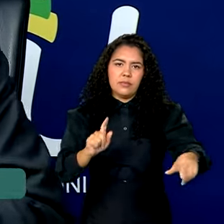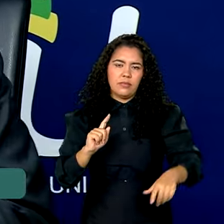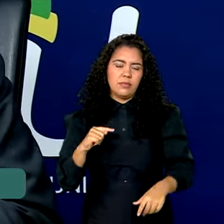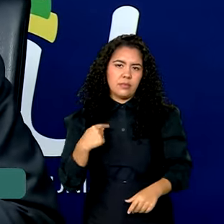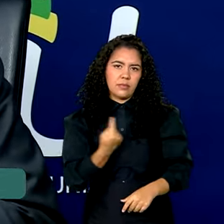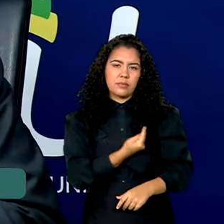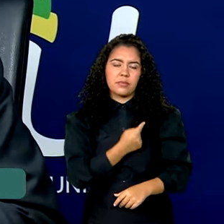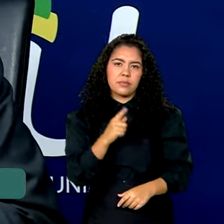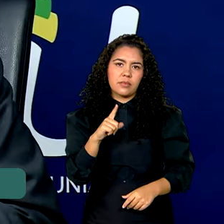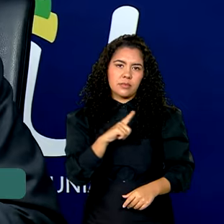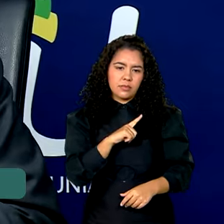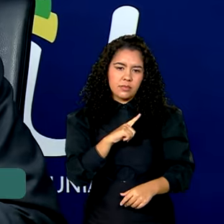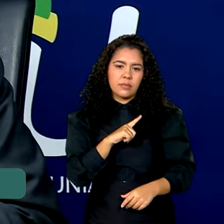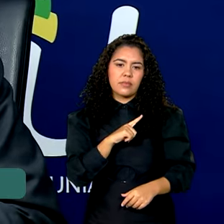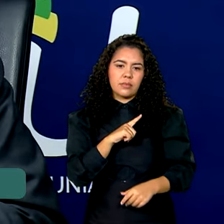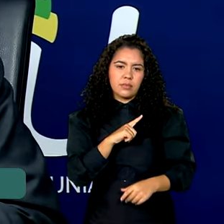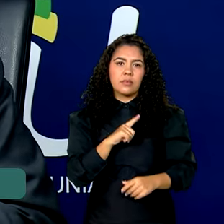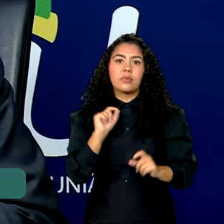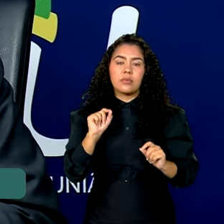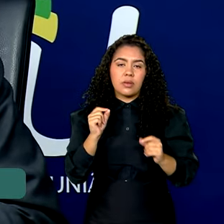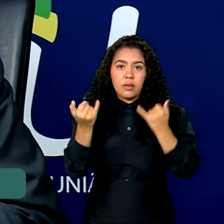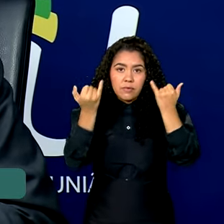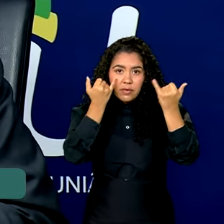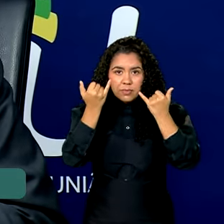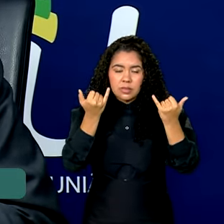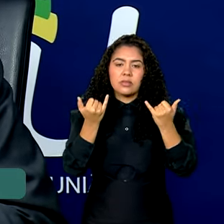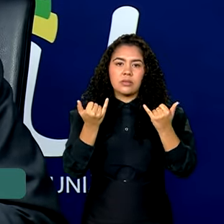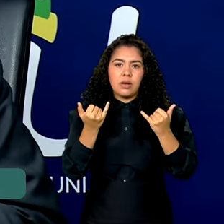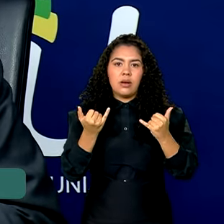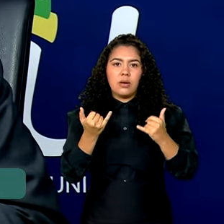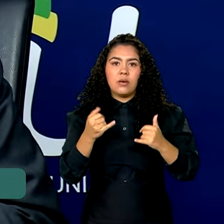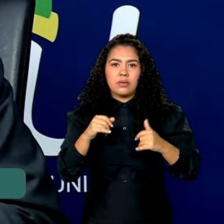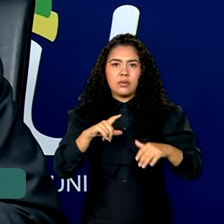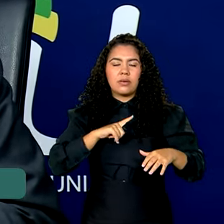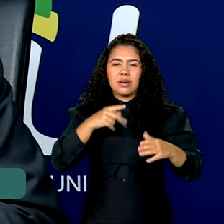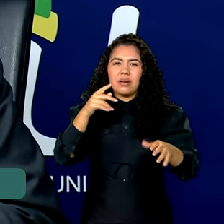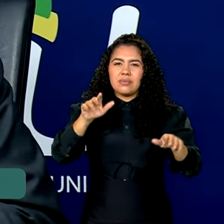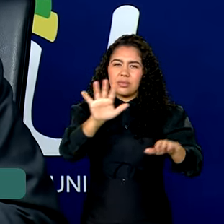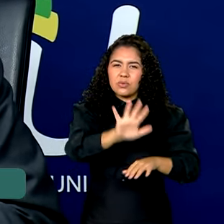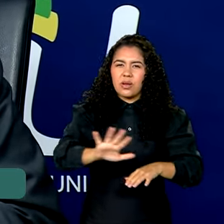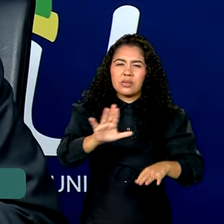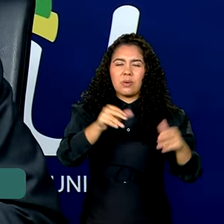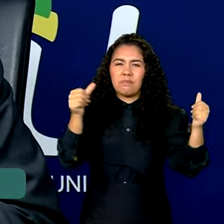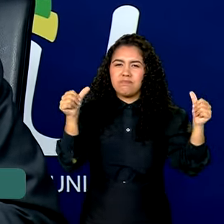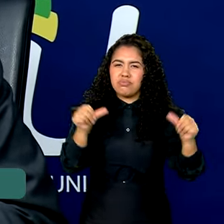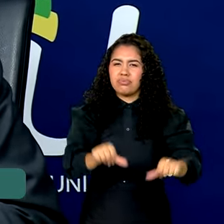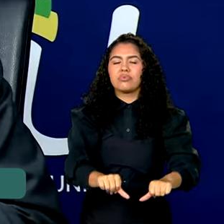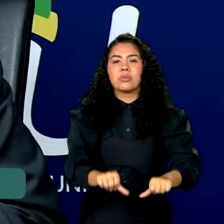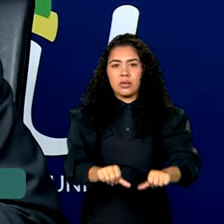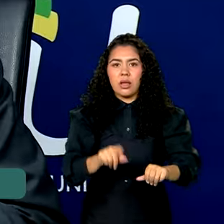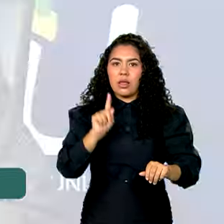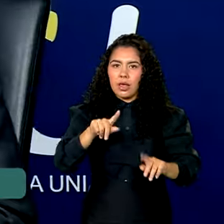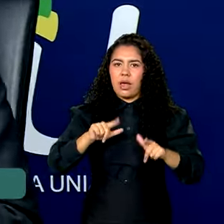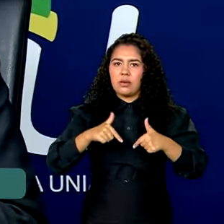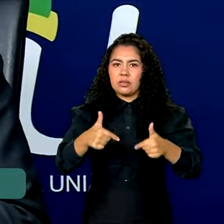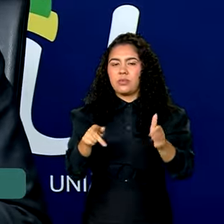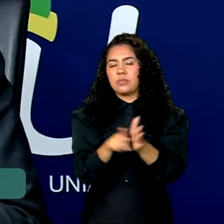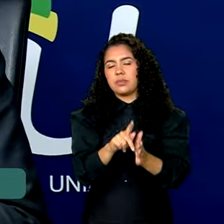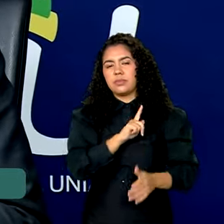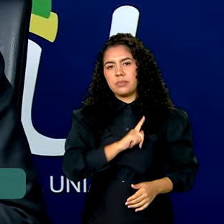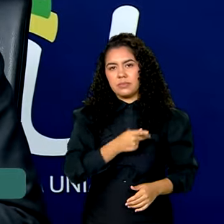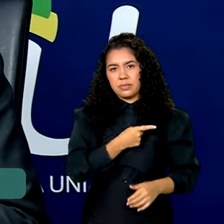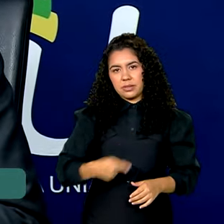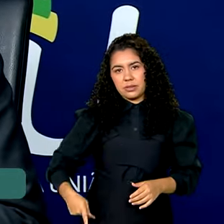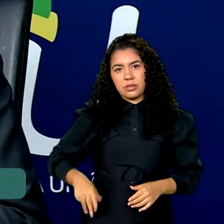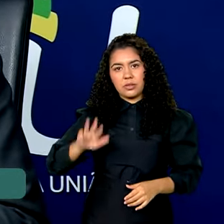notícia num momento de catástrofe no Estado brasileiro, essa iniciativa do presidente Lula. Tomamos uma